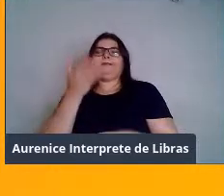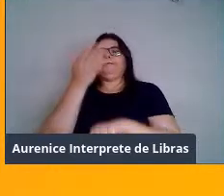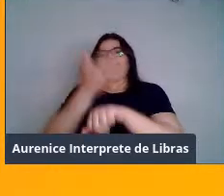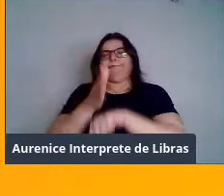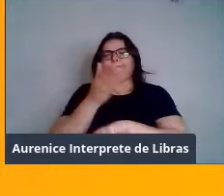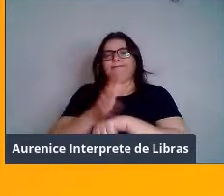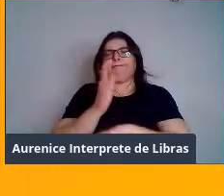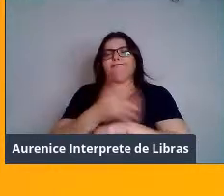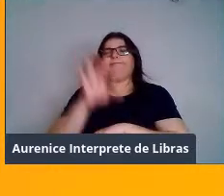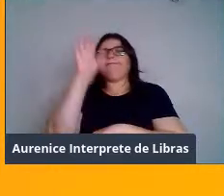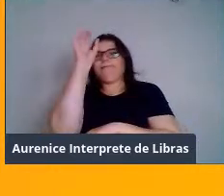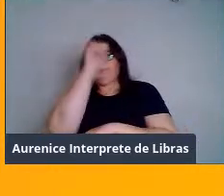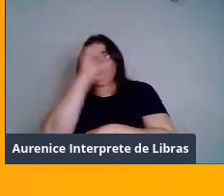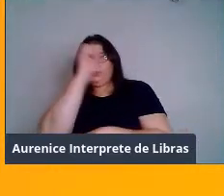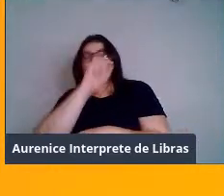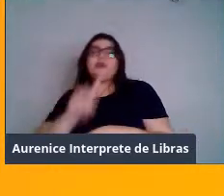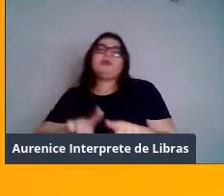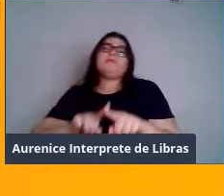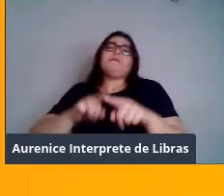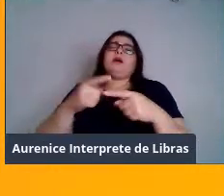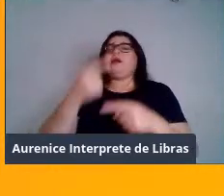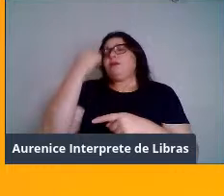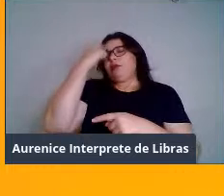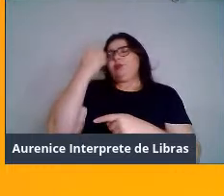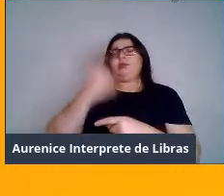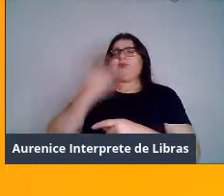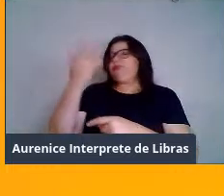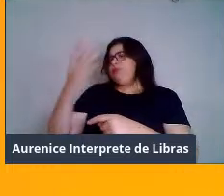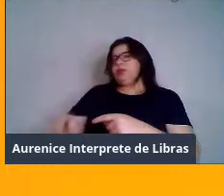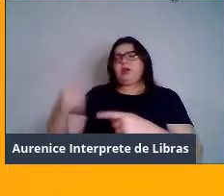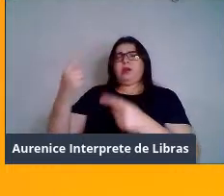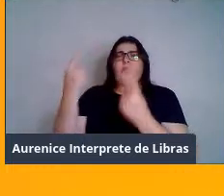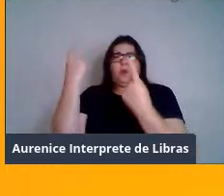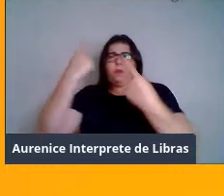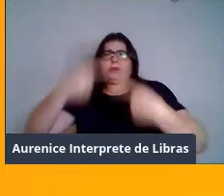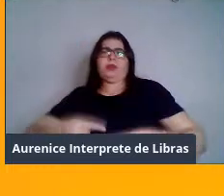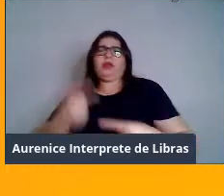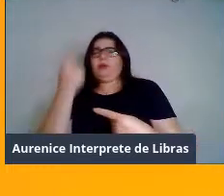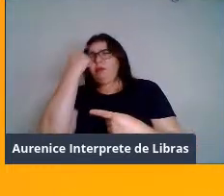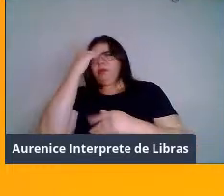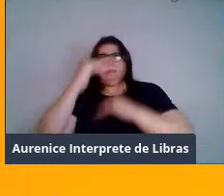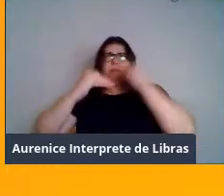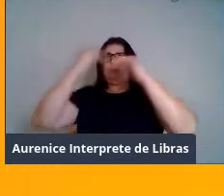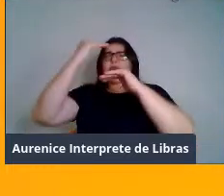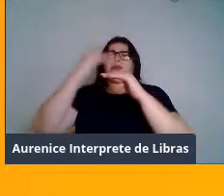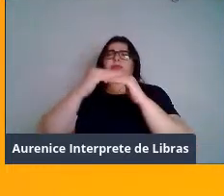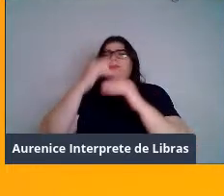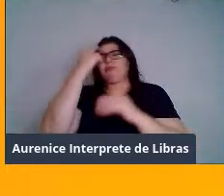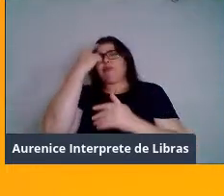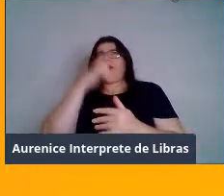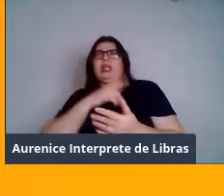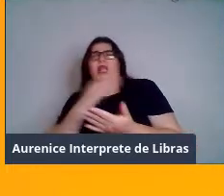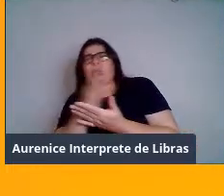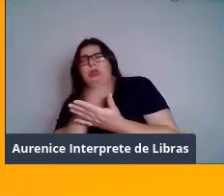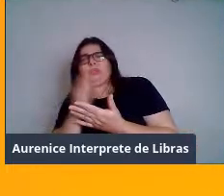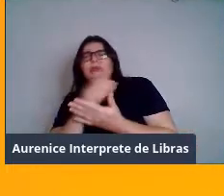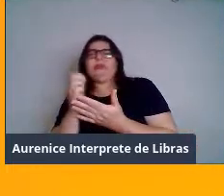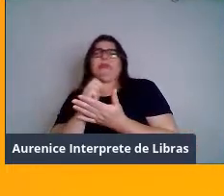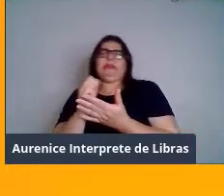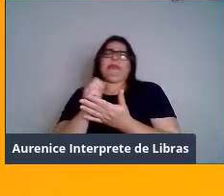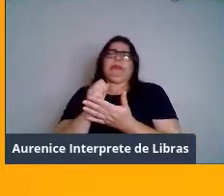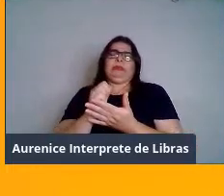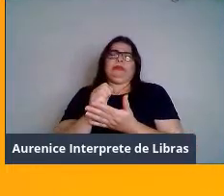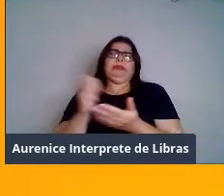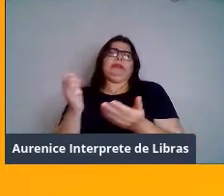aprender, mas não pensa em competir, não pensa em evoluir tanto, tem exercícios que ele nunca pensa nem fazer, certo? O aluno